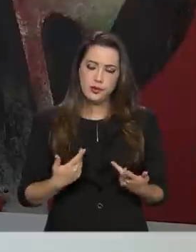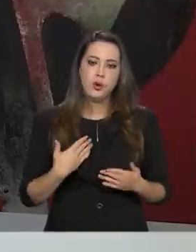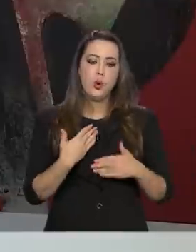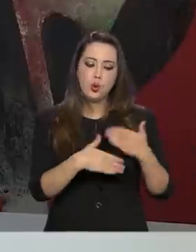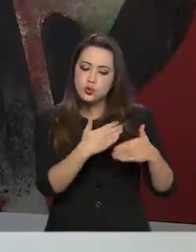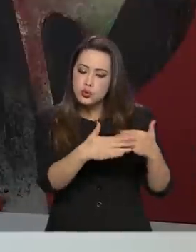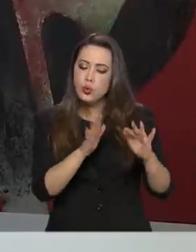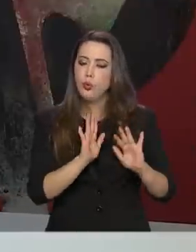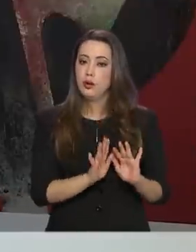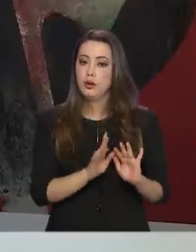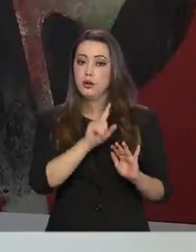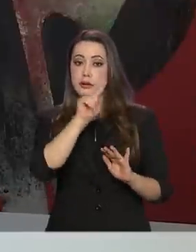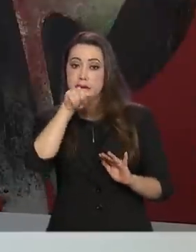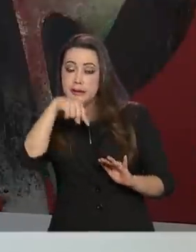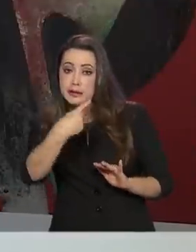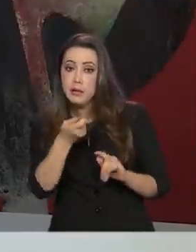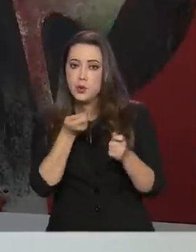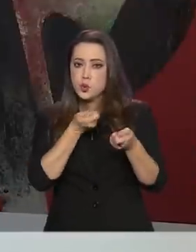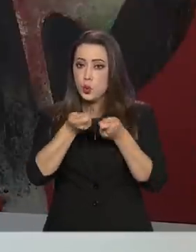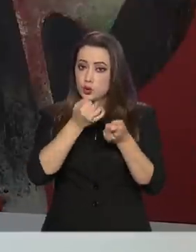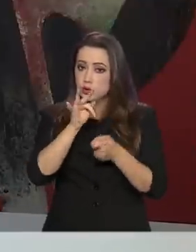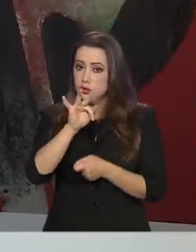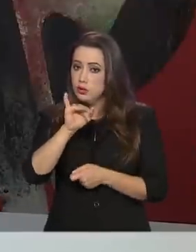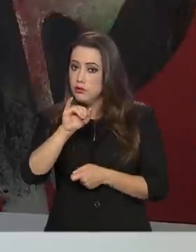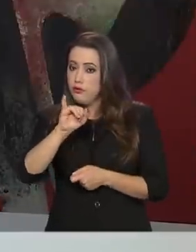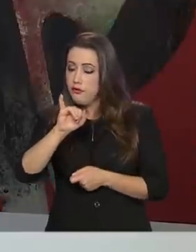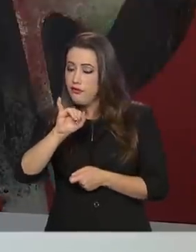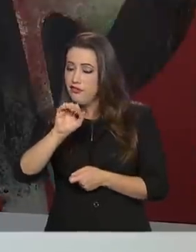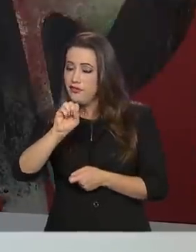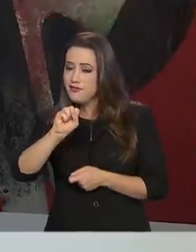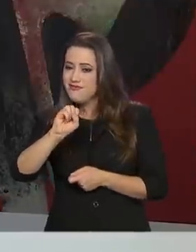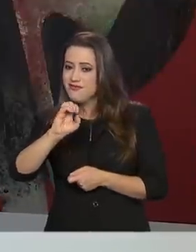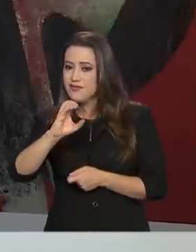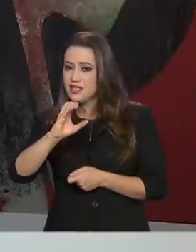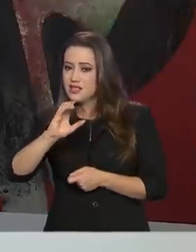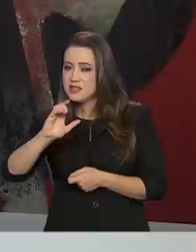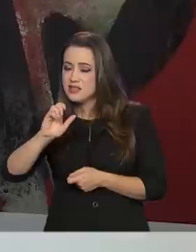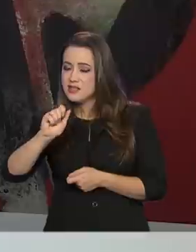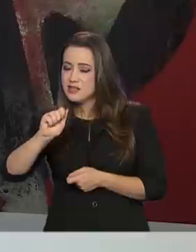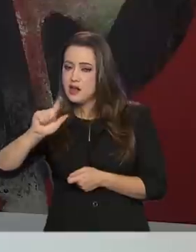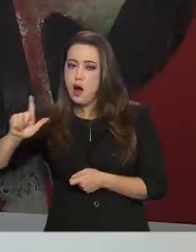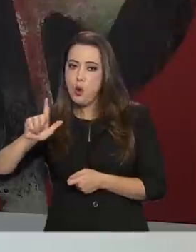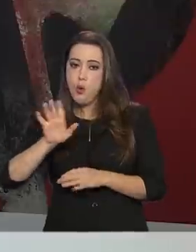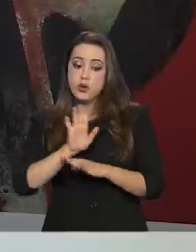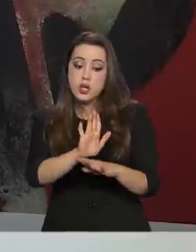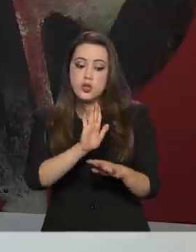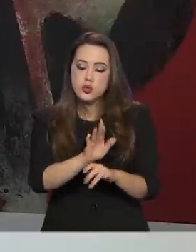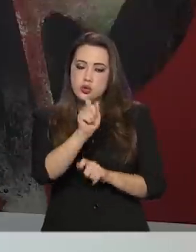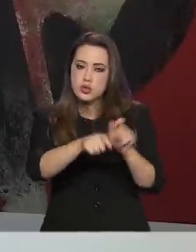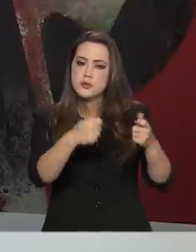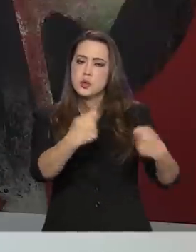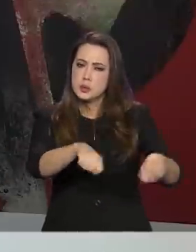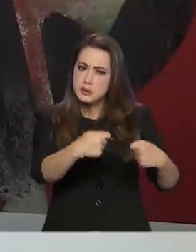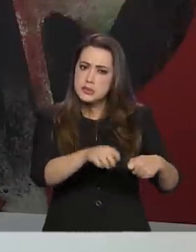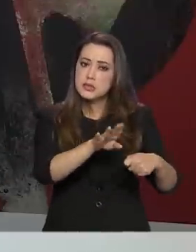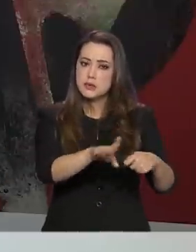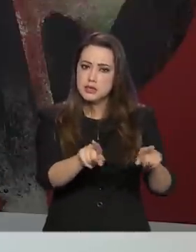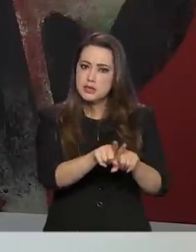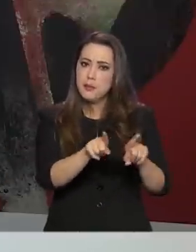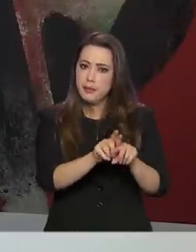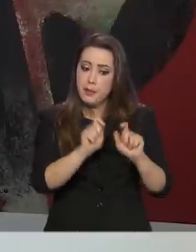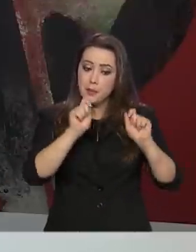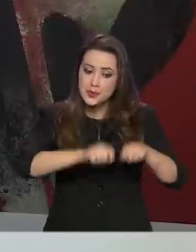a partir de um equilíbrio fiscal, gerar uma política social que ajude os mais necessitados, mas também crie uma ponte